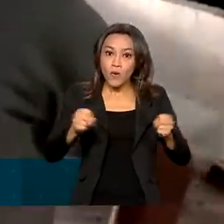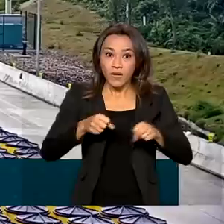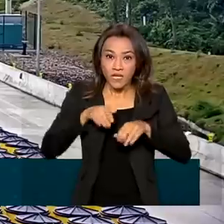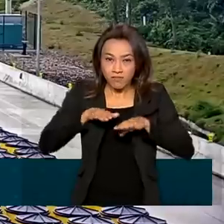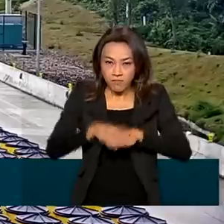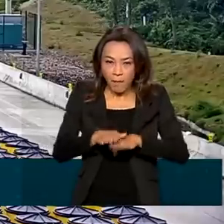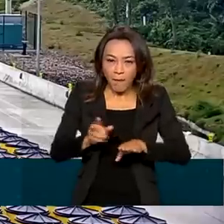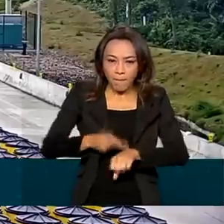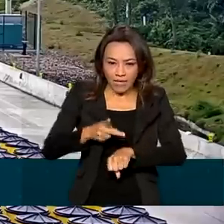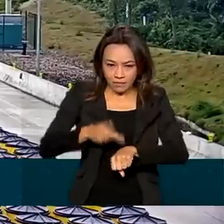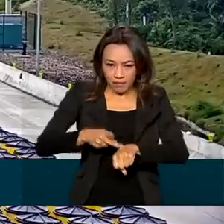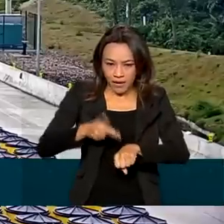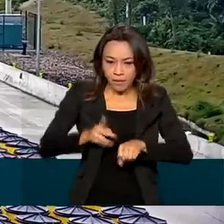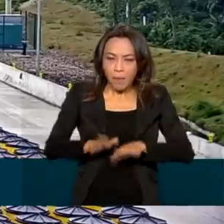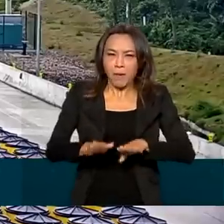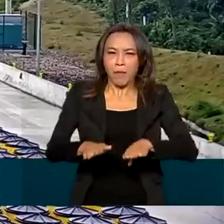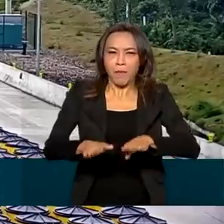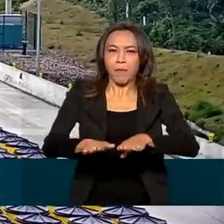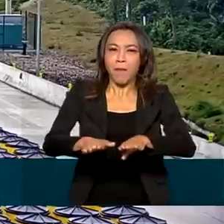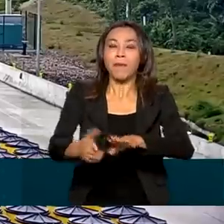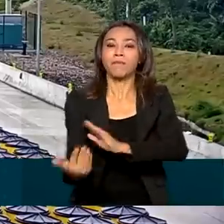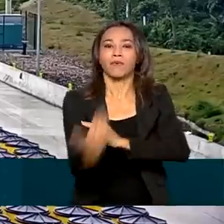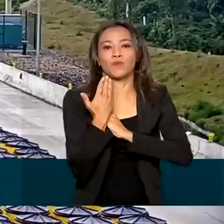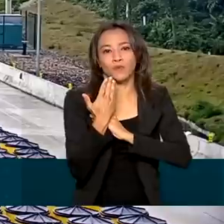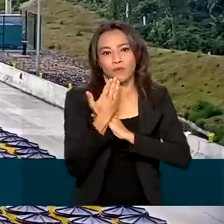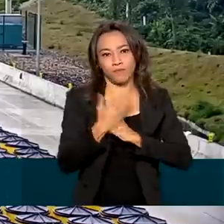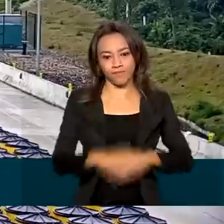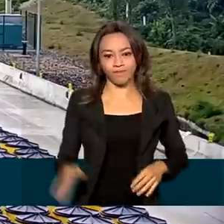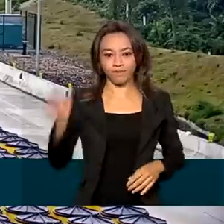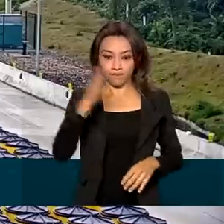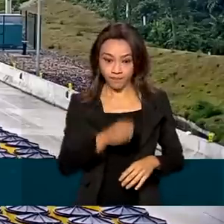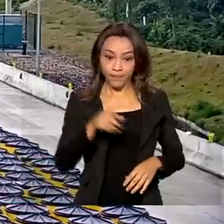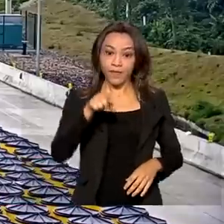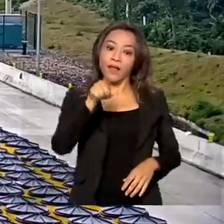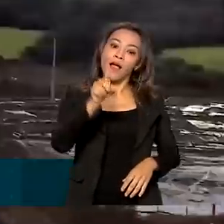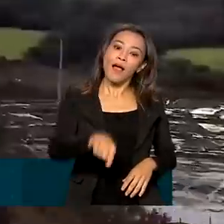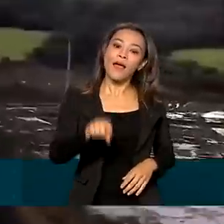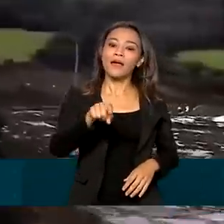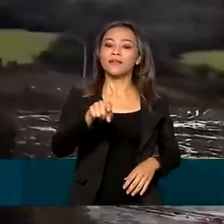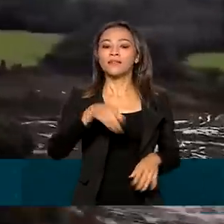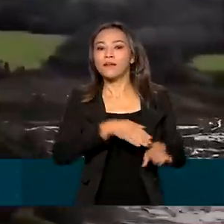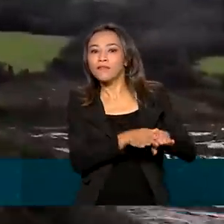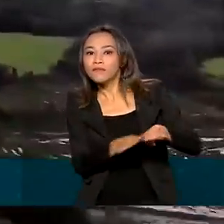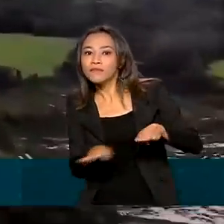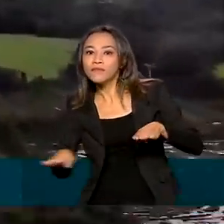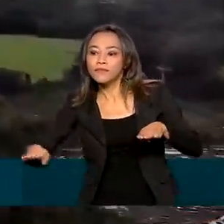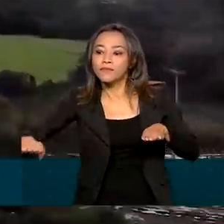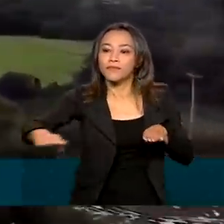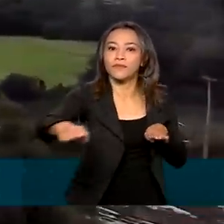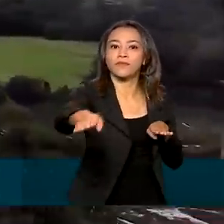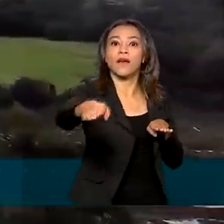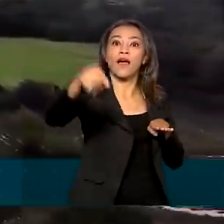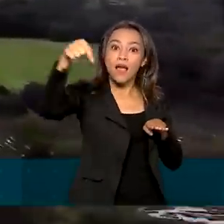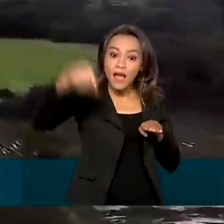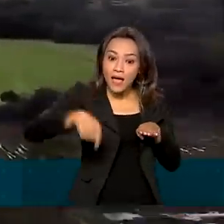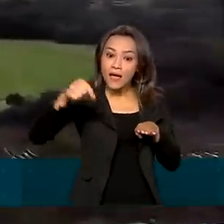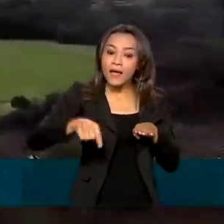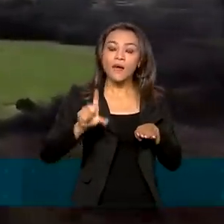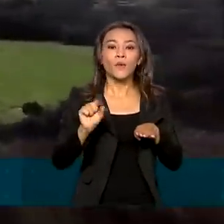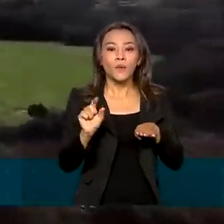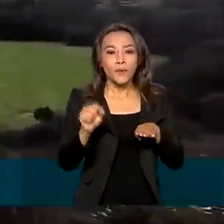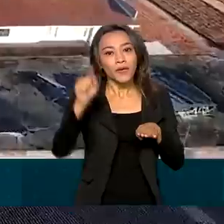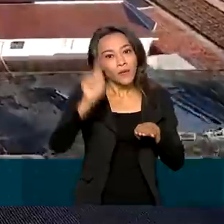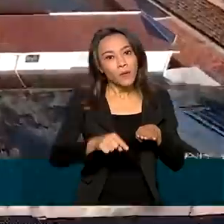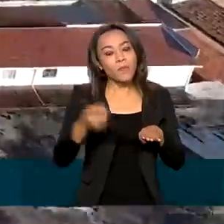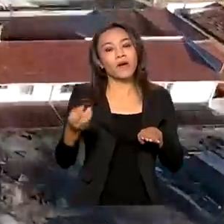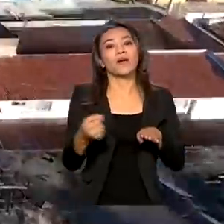vida. Mais uma vida que salva. A via de escape é só uma das medidas de modernização do Inova